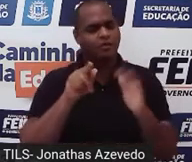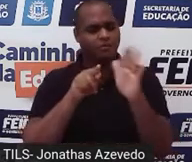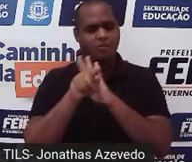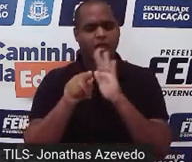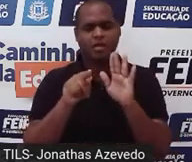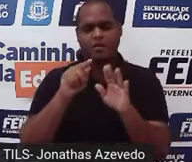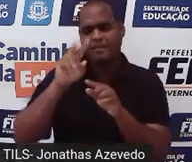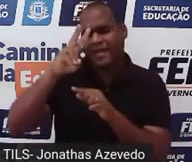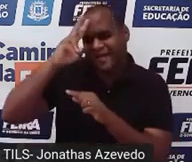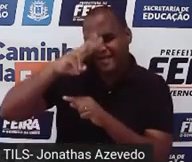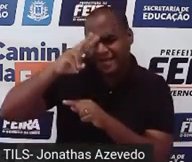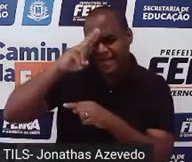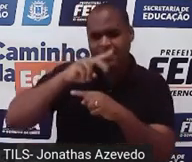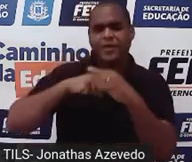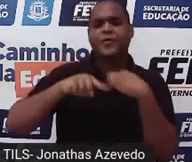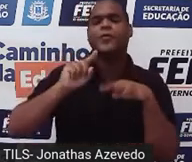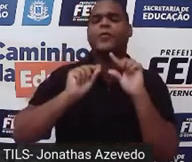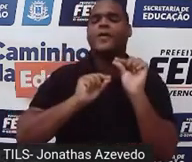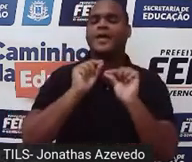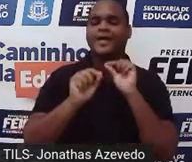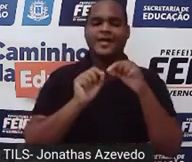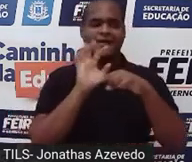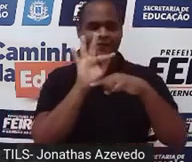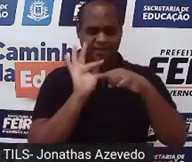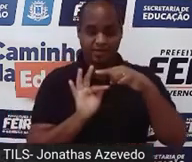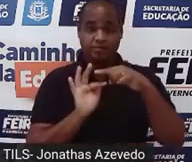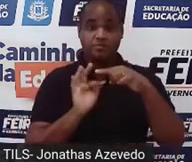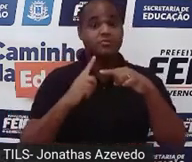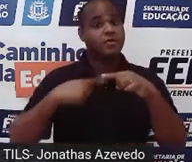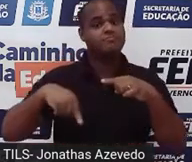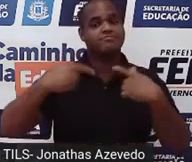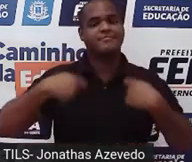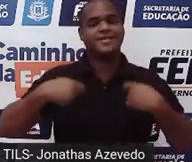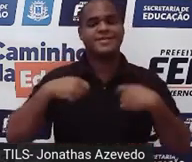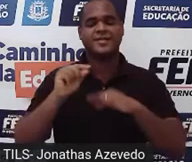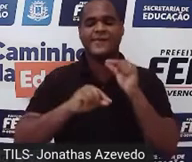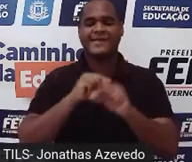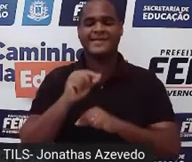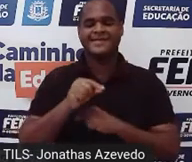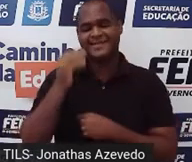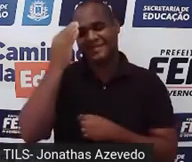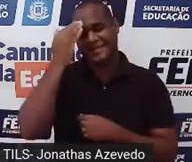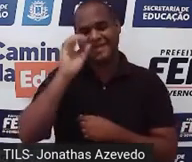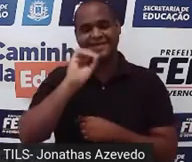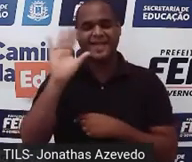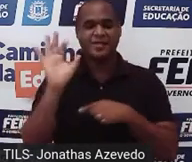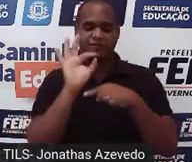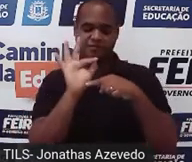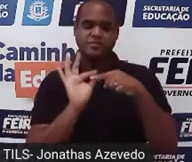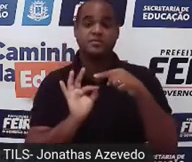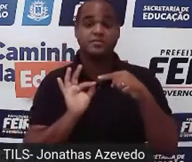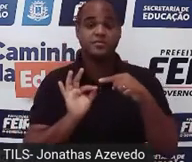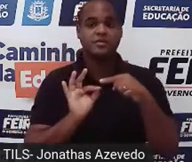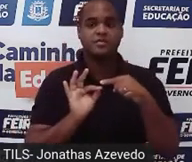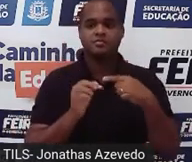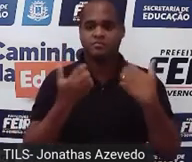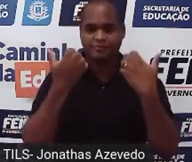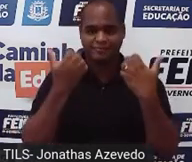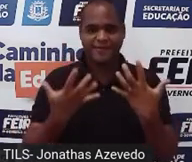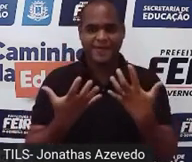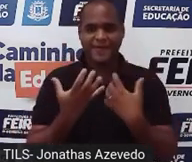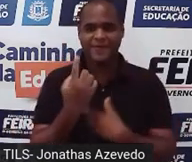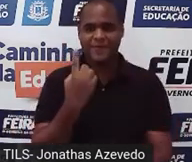lembra o que é uma fração? A gente precisa saber o que é uma fração, tá bom? Então eu quero te dar